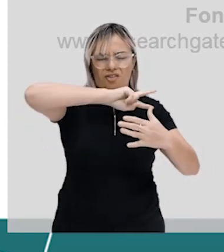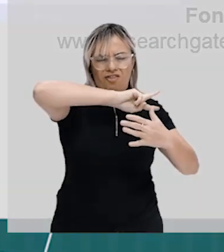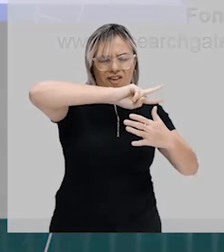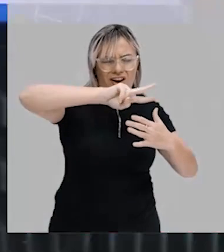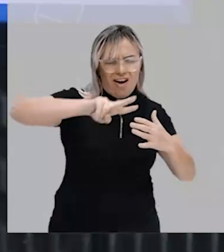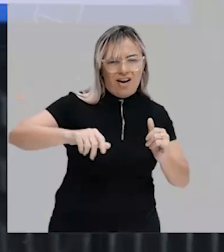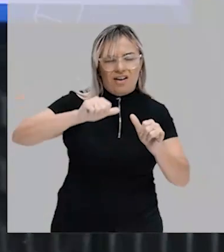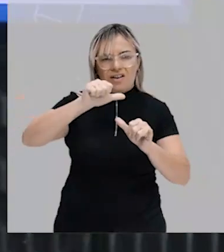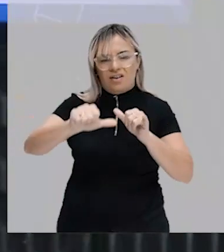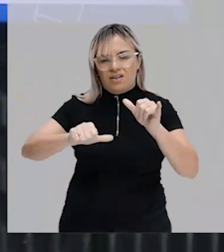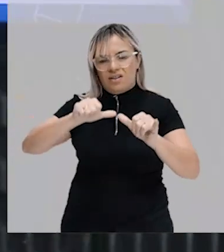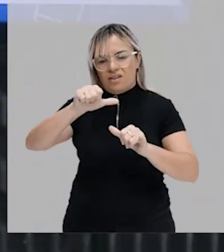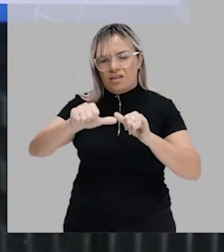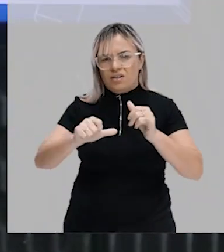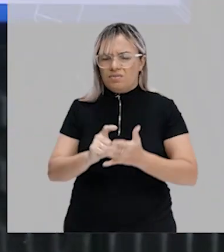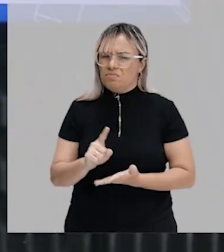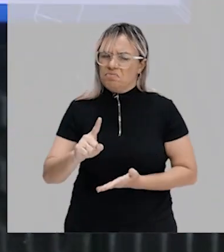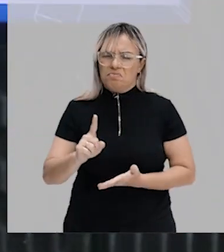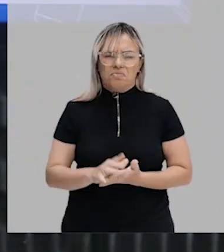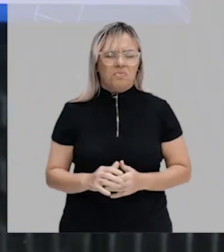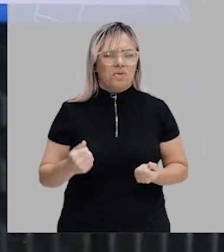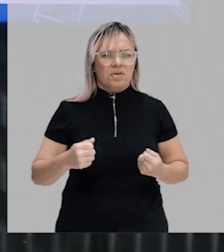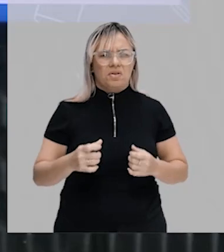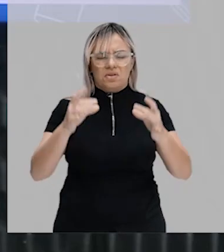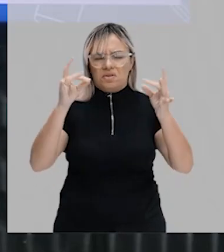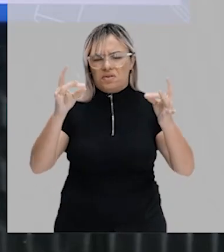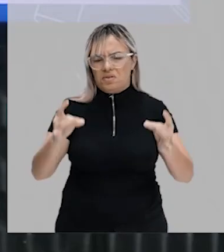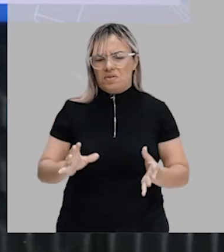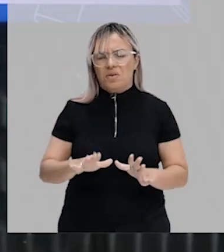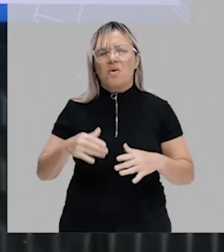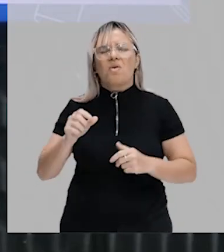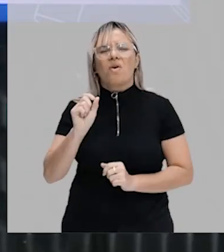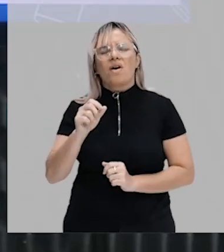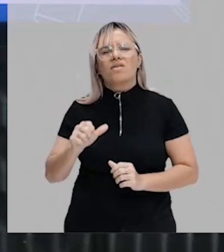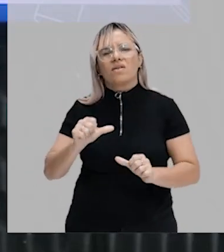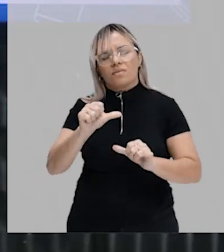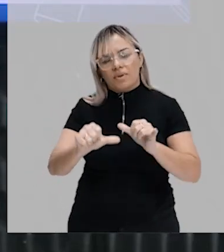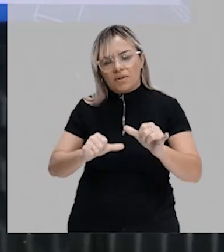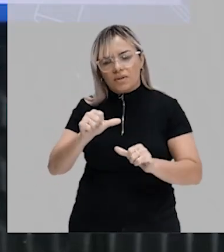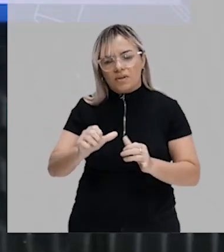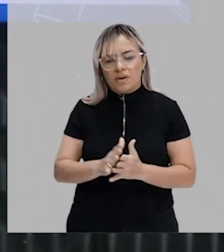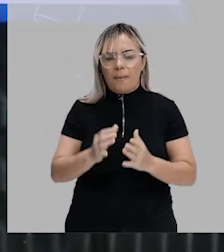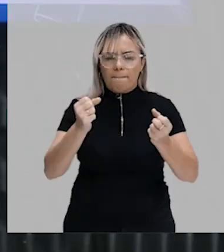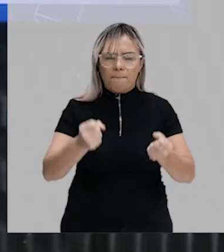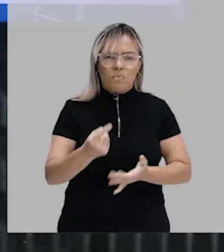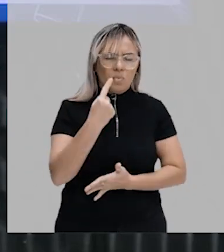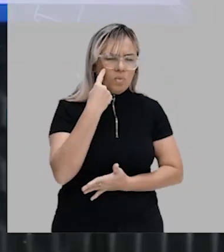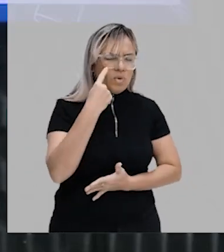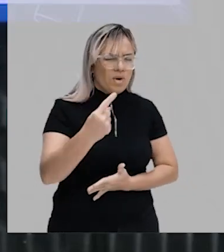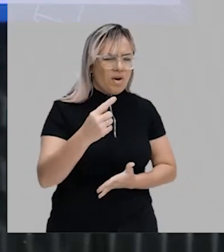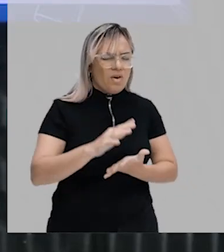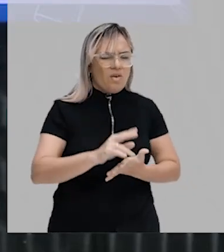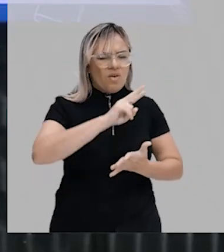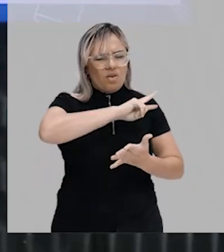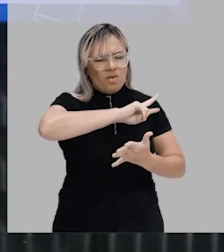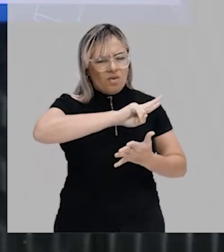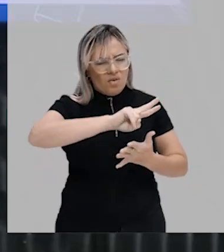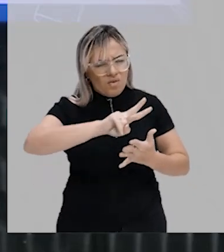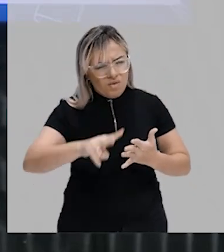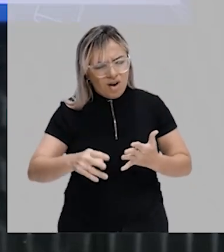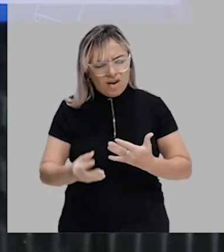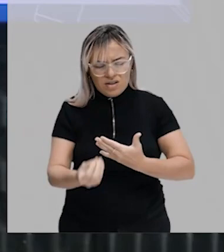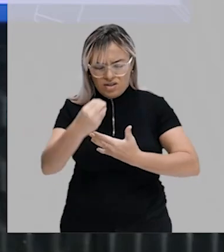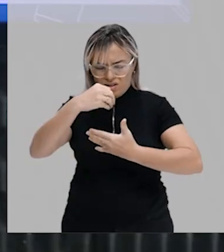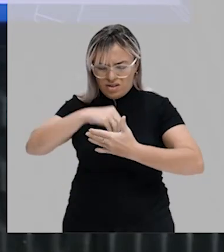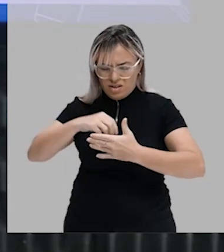ali ocorrendo. Não vou entrar em detalhes do que reações são essas, mas vocês podem observar que eu tenho muitas reações químicas aqui